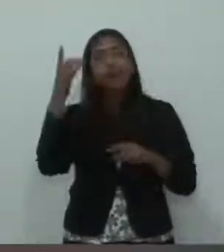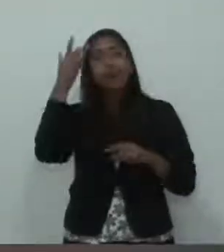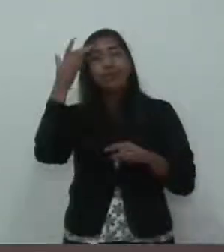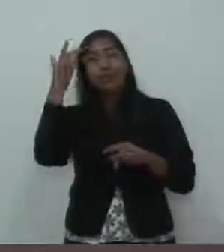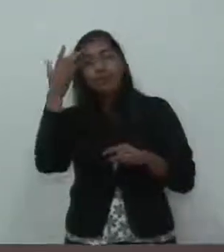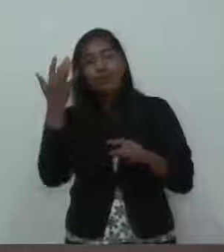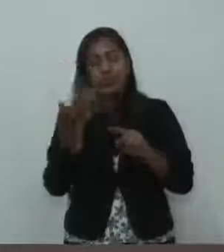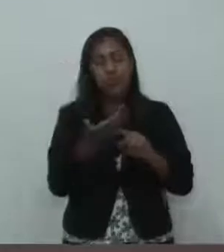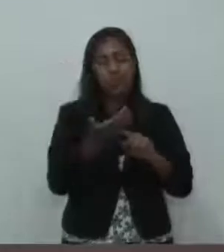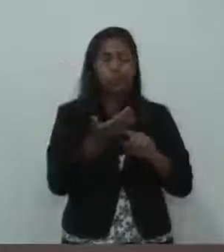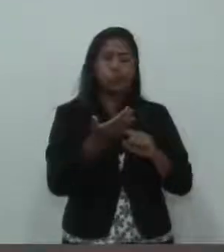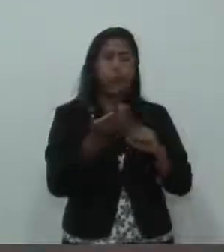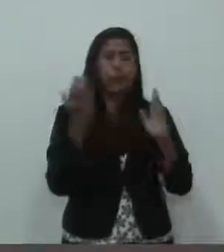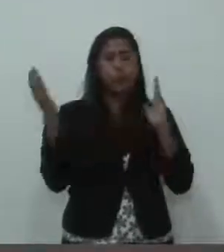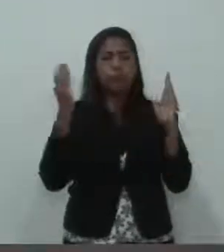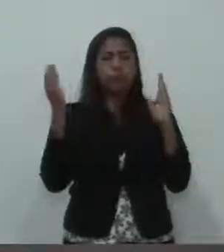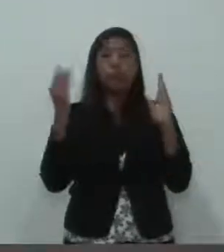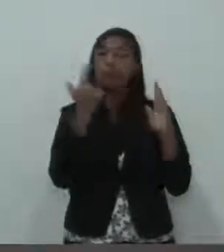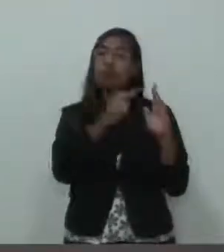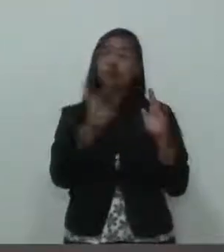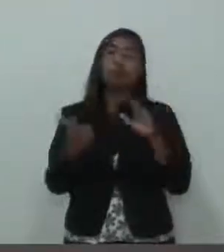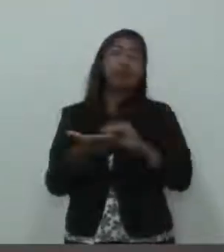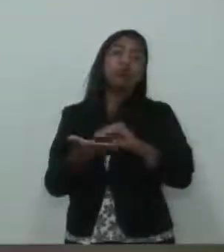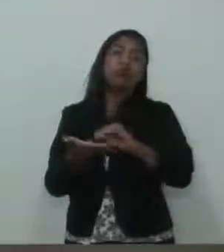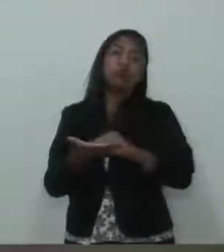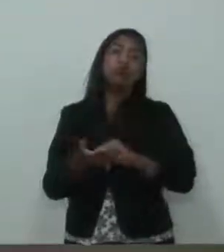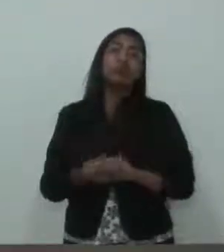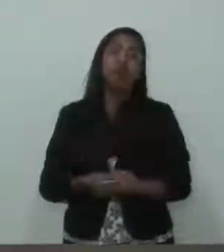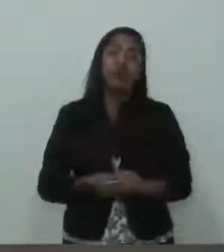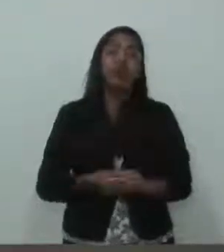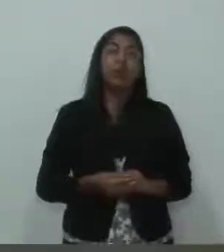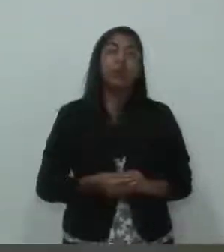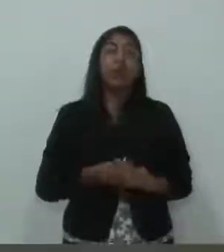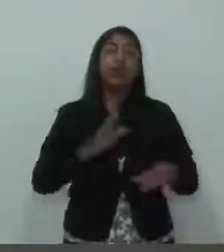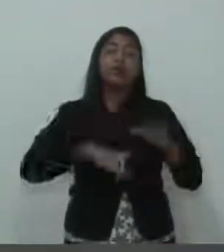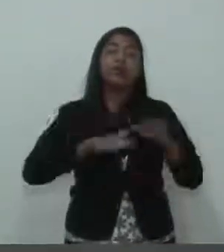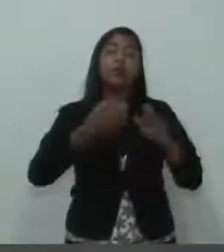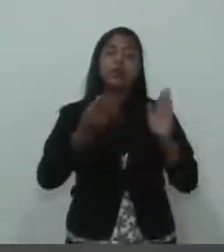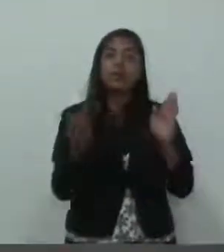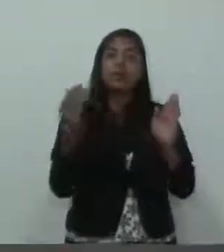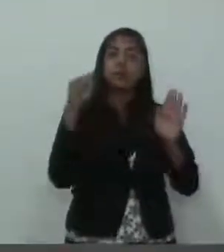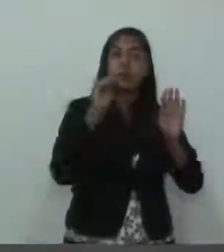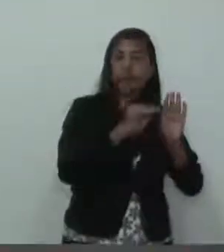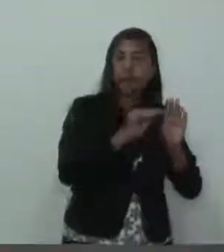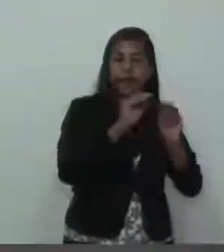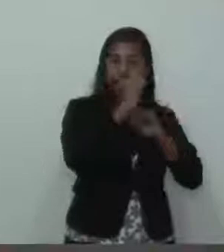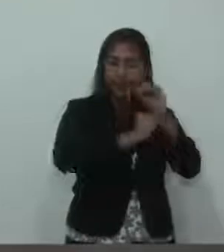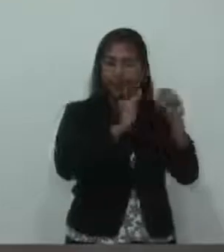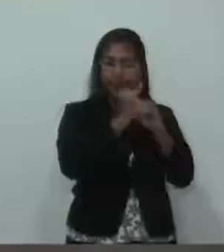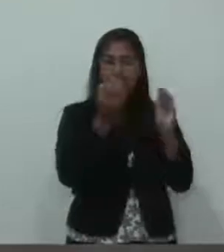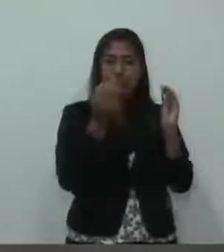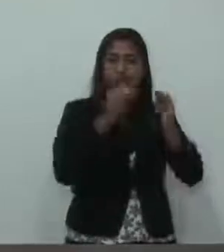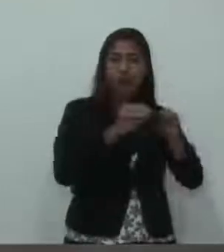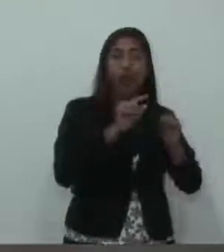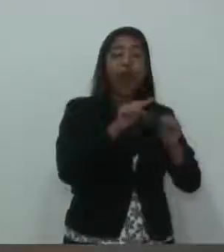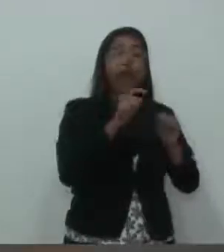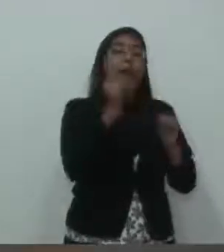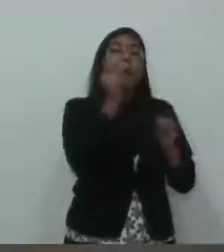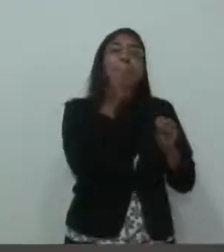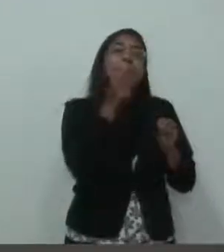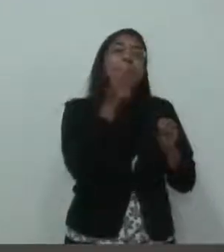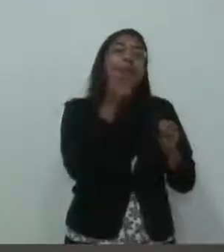ou o que não é. A gente vê alguns memes, vi agora recentemente, em relação ao assunto que a gente está debatendo aqui,